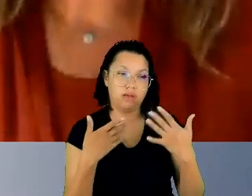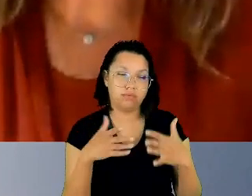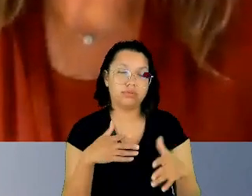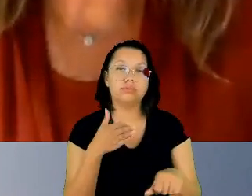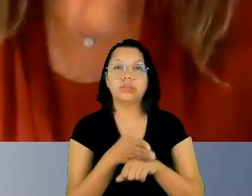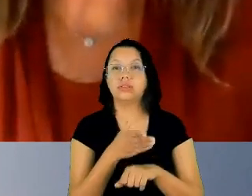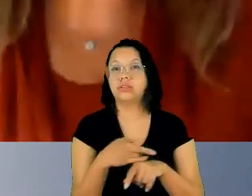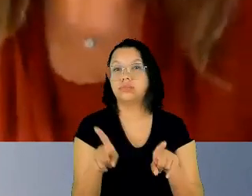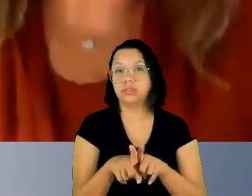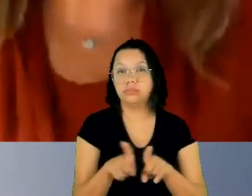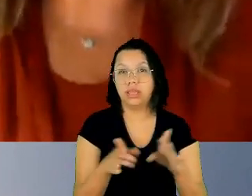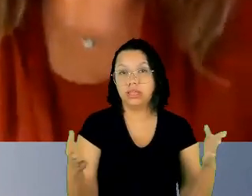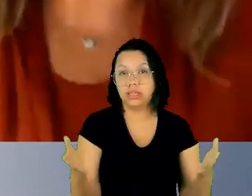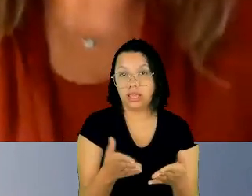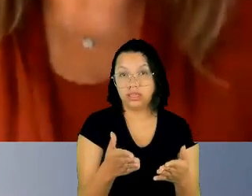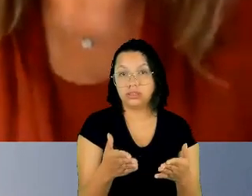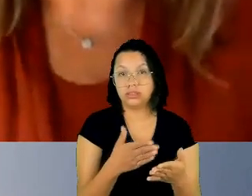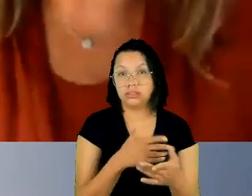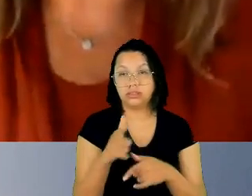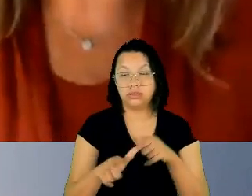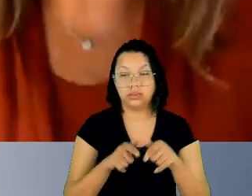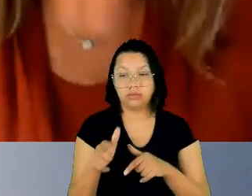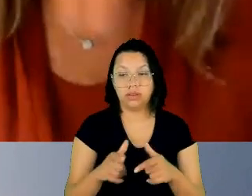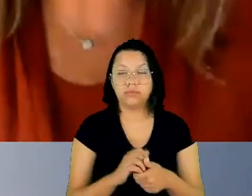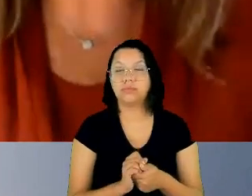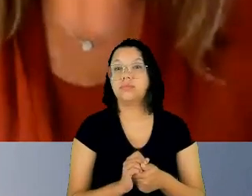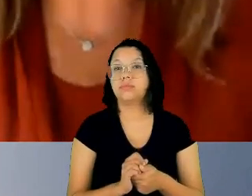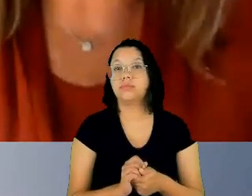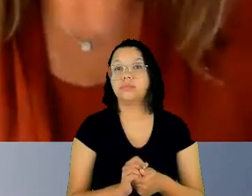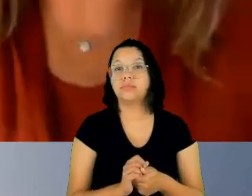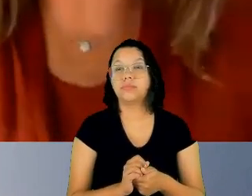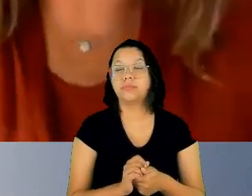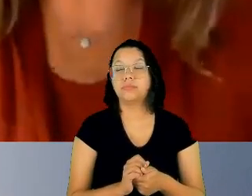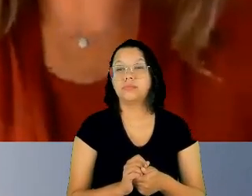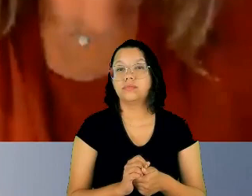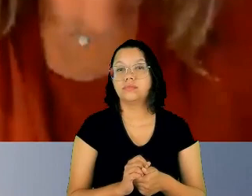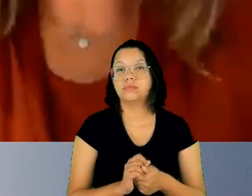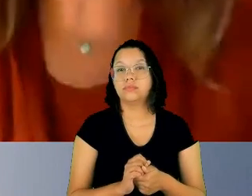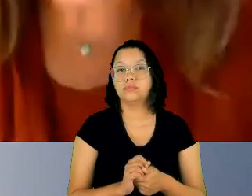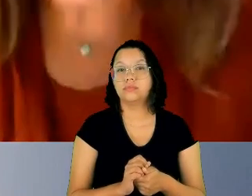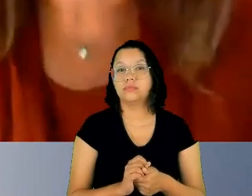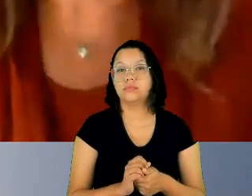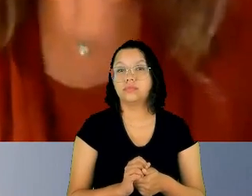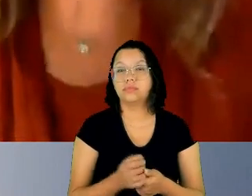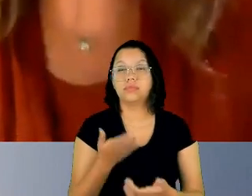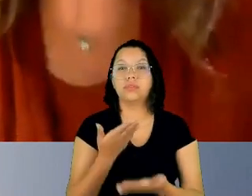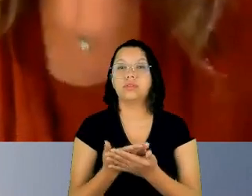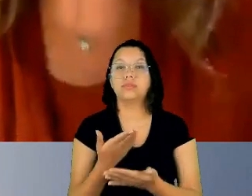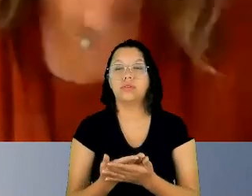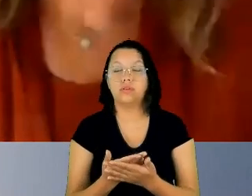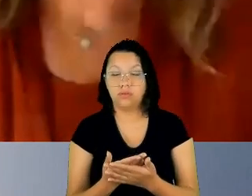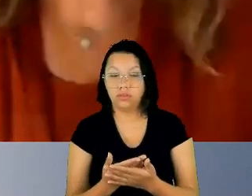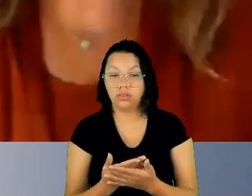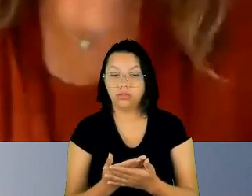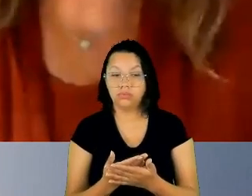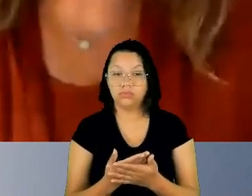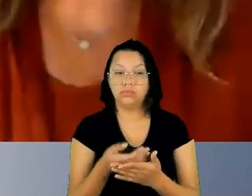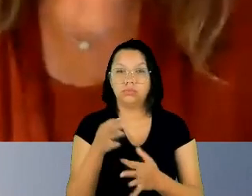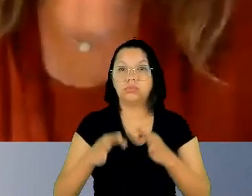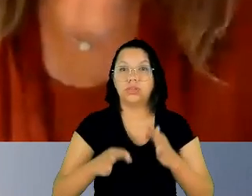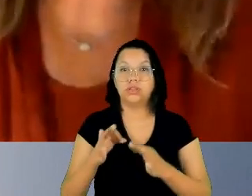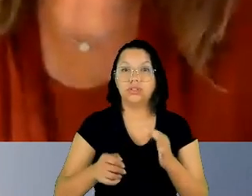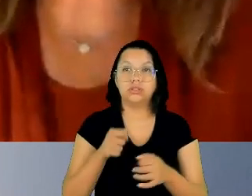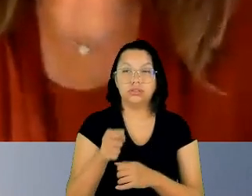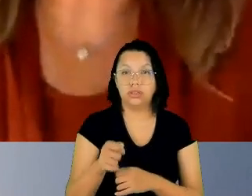a Infam na verdade a Infam Escola dos Magistrados de formação dos juízes e